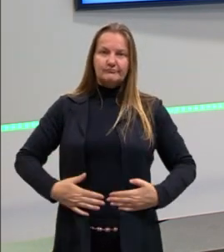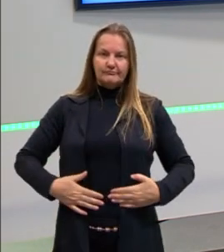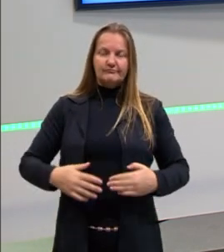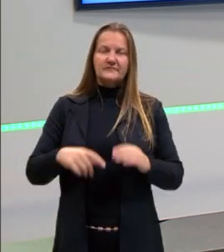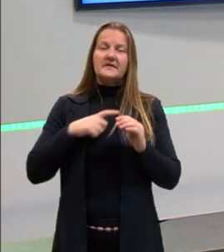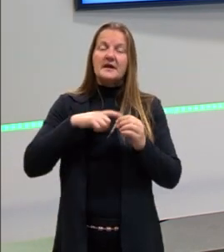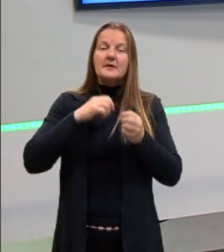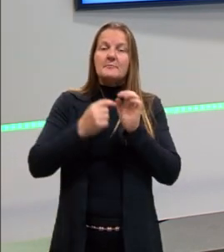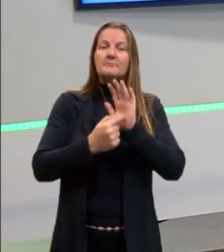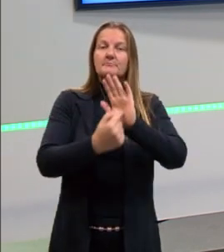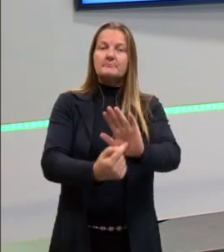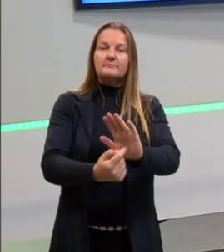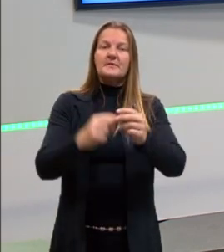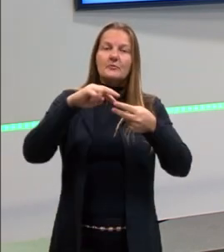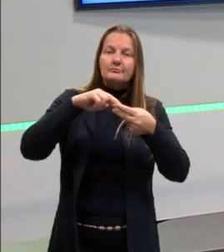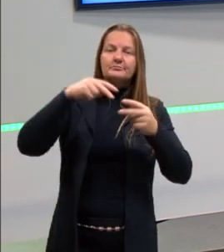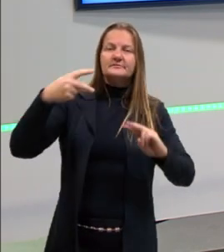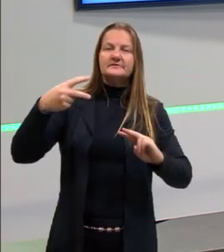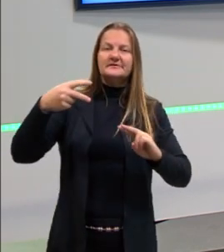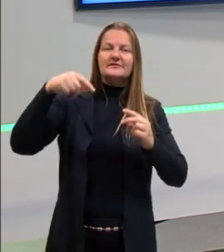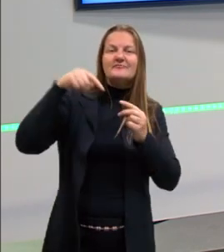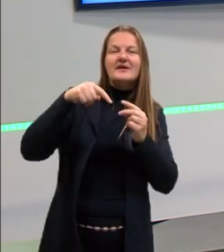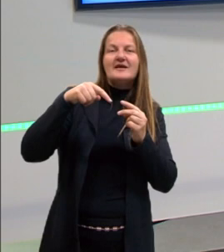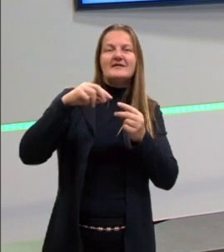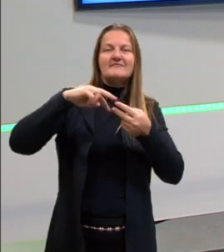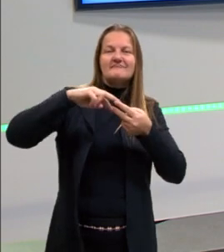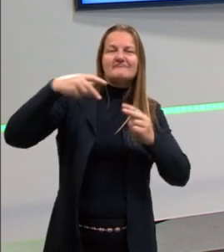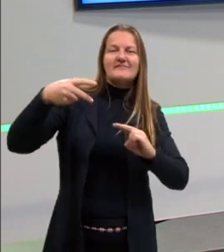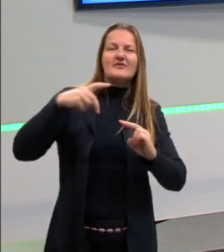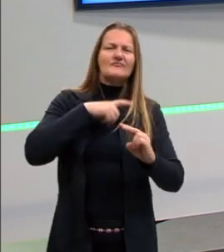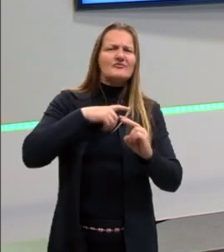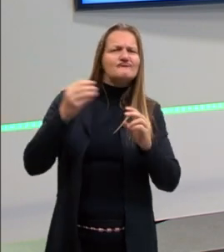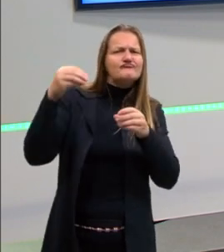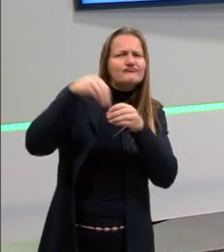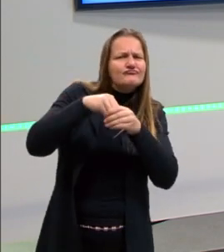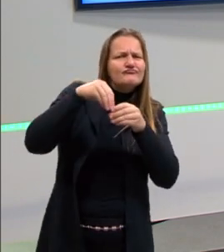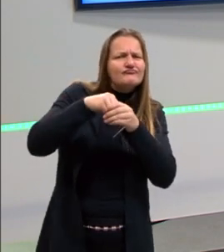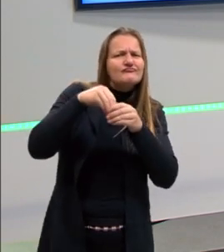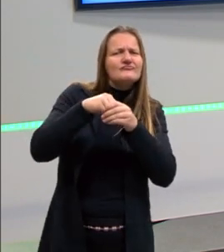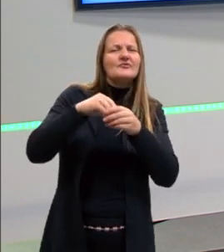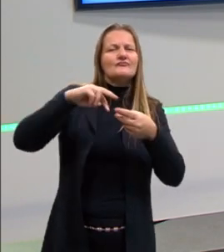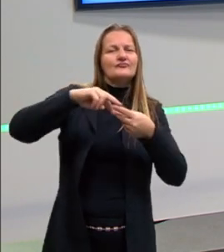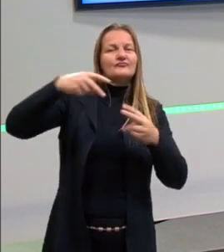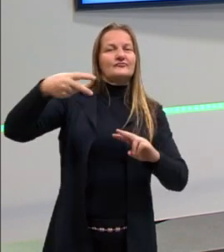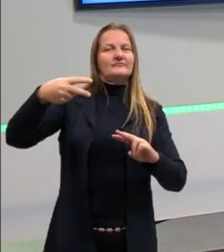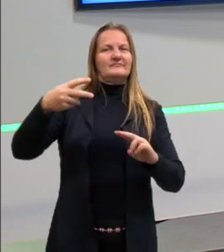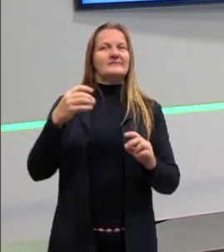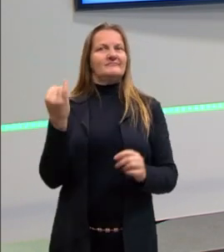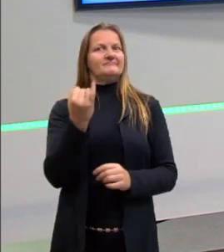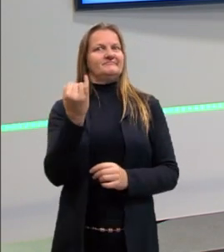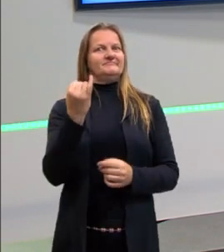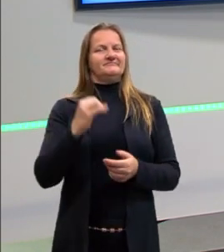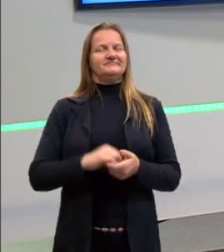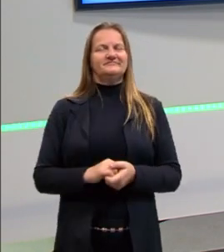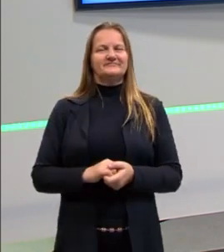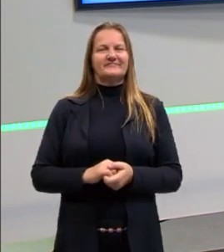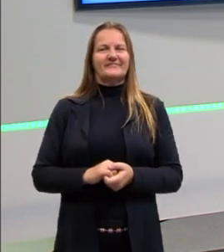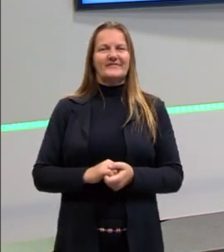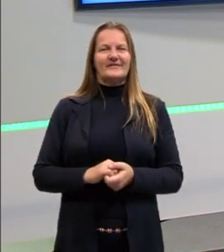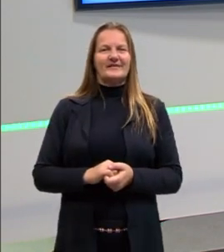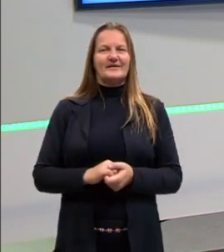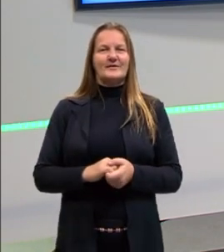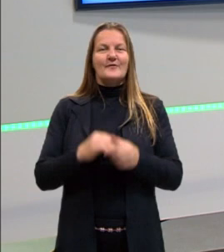alguma forma. Como é que essa informação vai ser traduzida para o que a gente vê? Por exemplo,